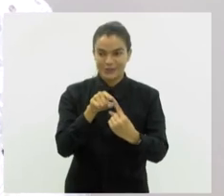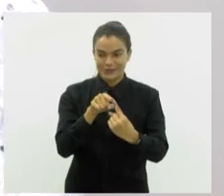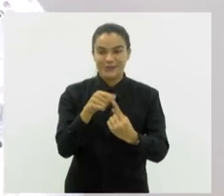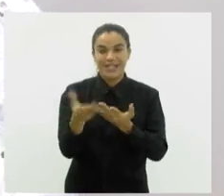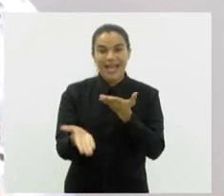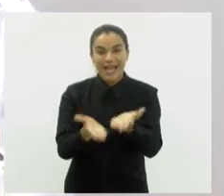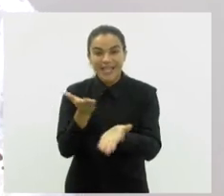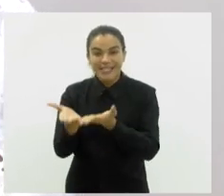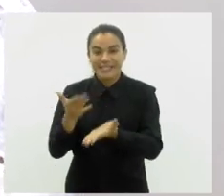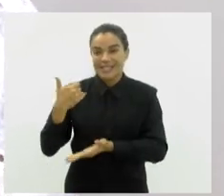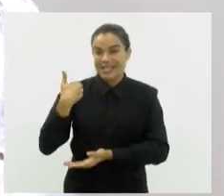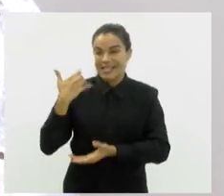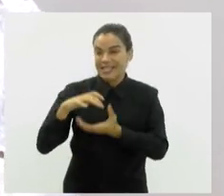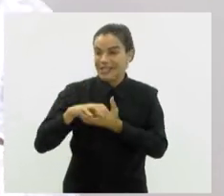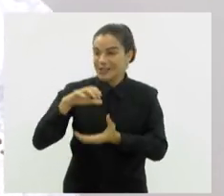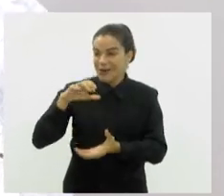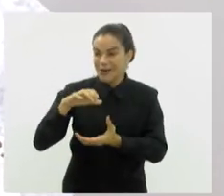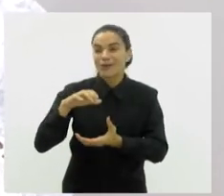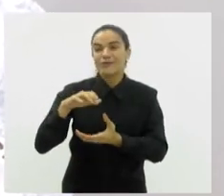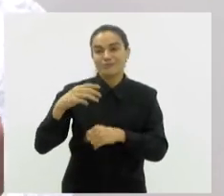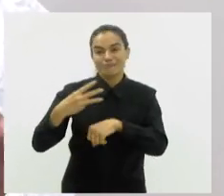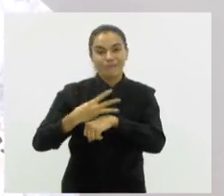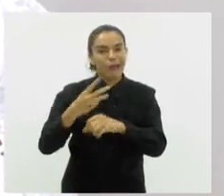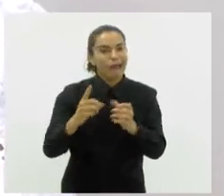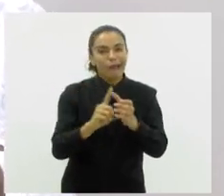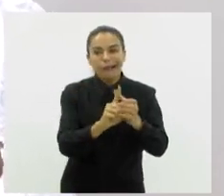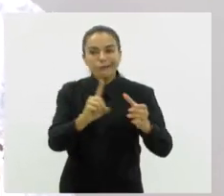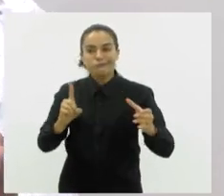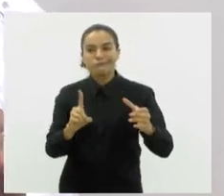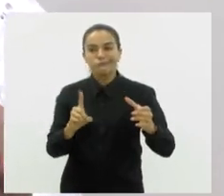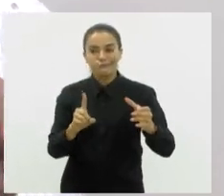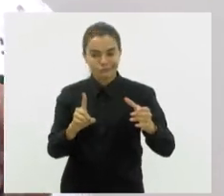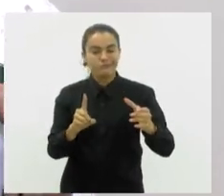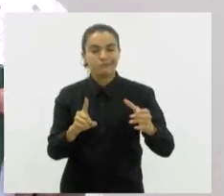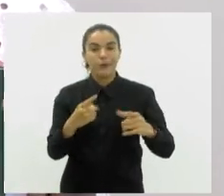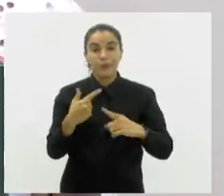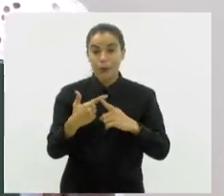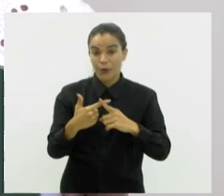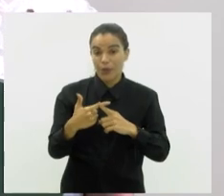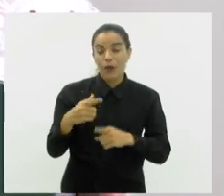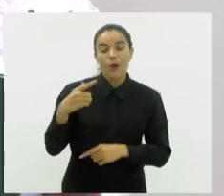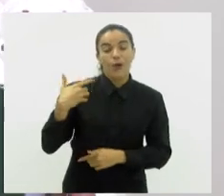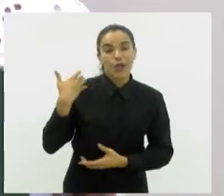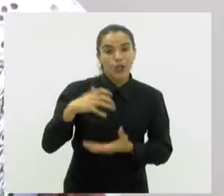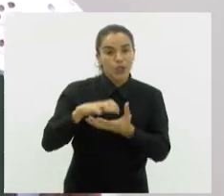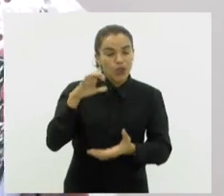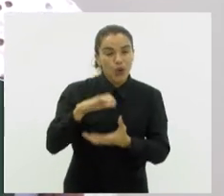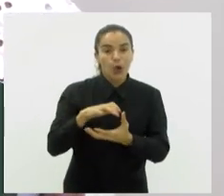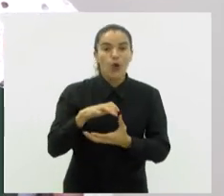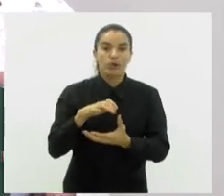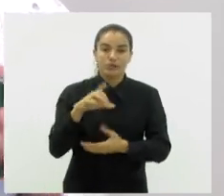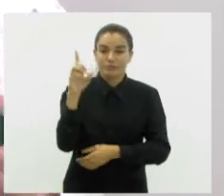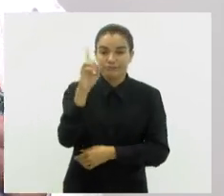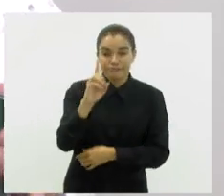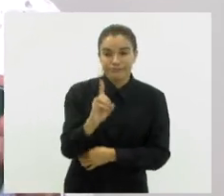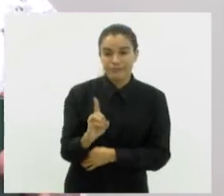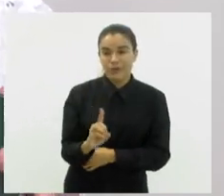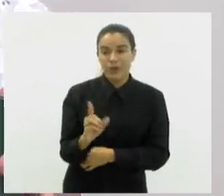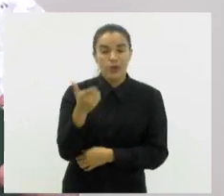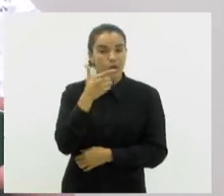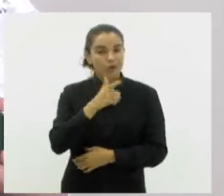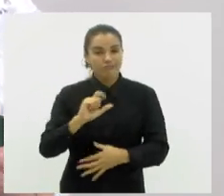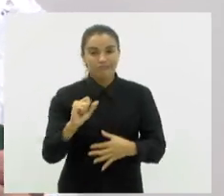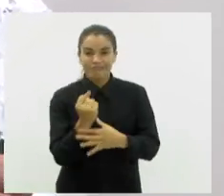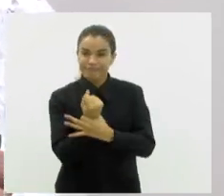atender o idoso excluído. Porque o idoso deficiente, ele não acessa a lei que